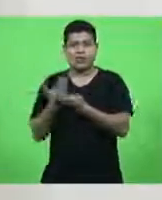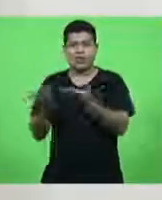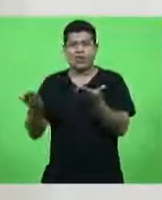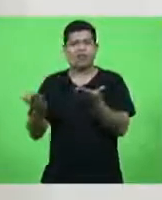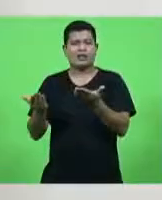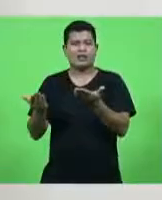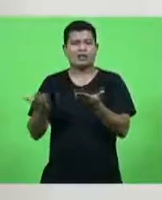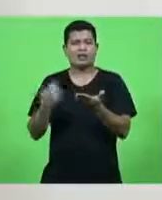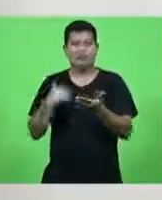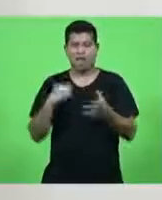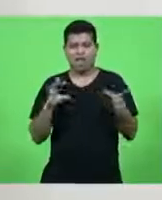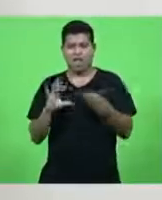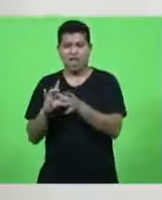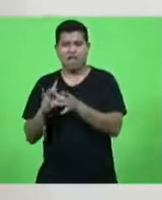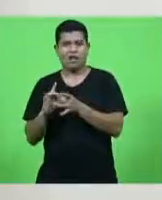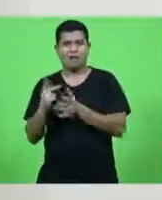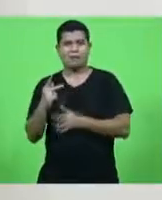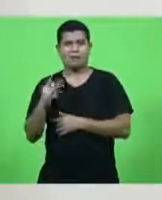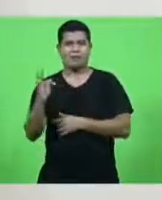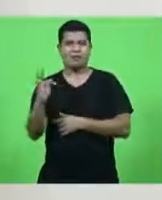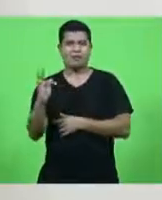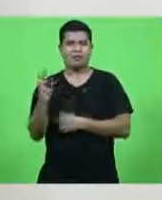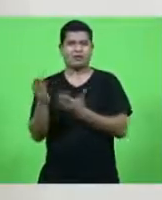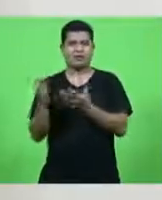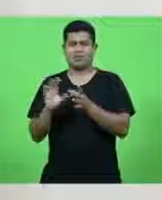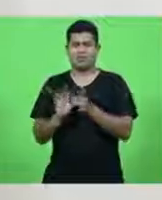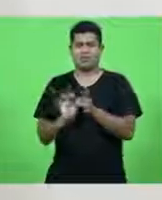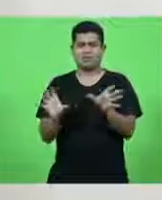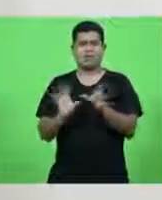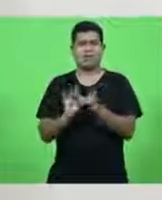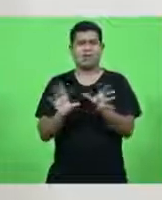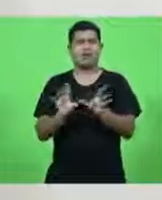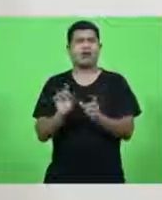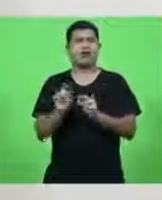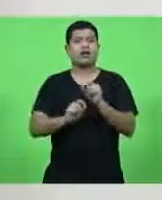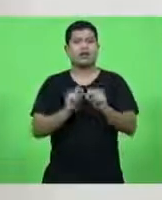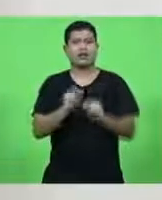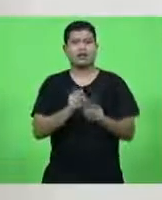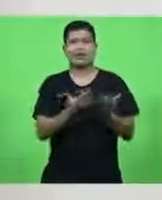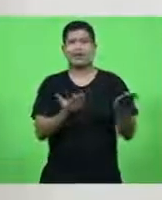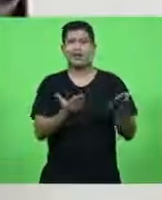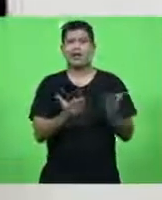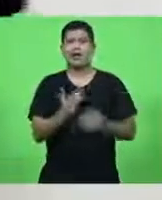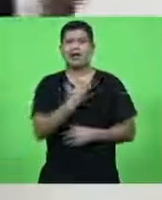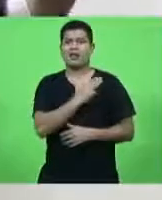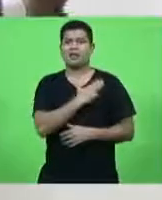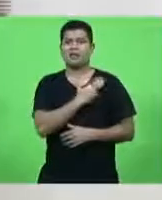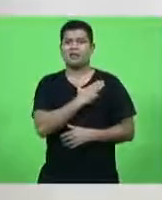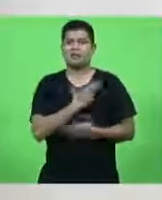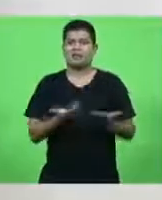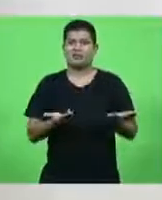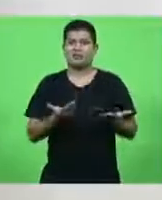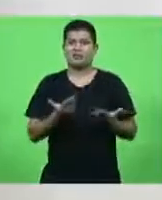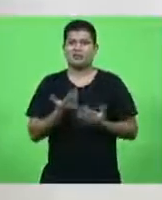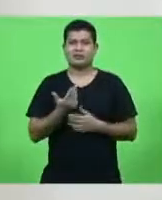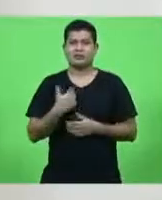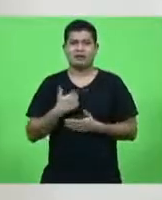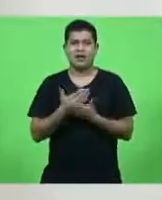liberando o Lula. Ninguém faz nada. Cadê os senadores do Brasil?